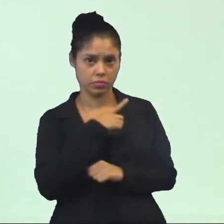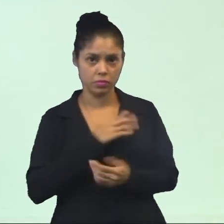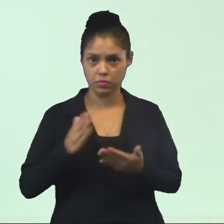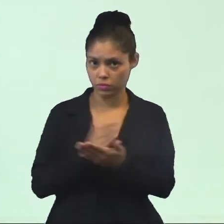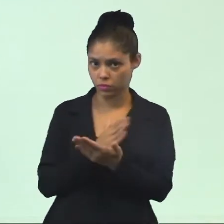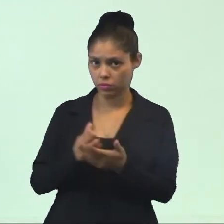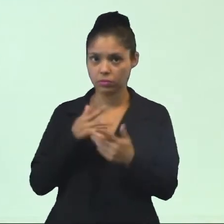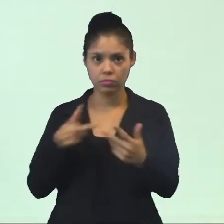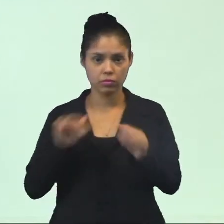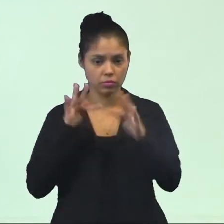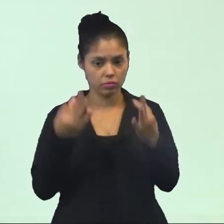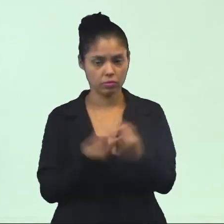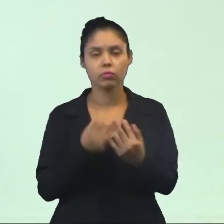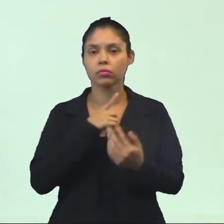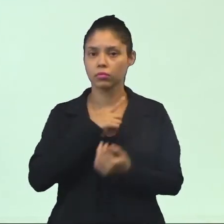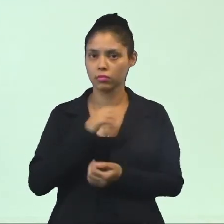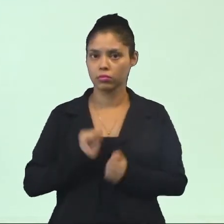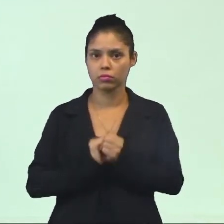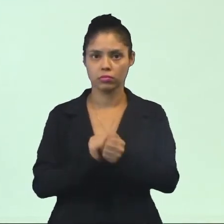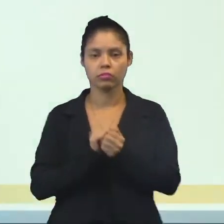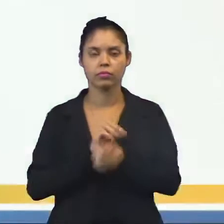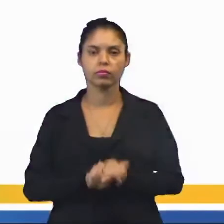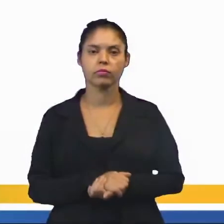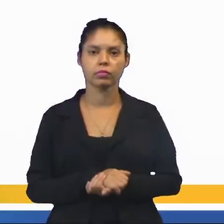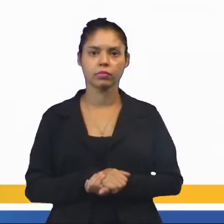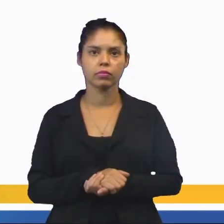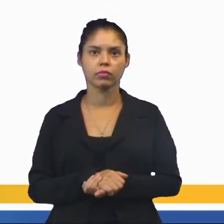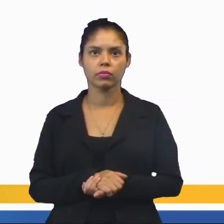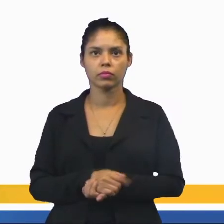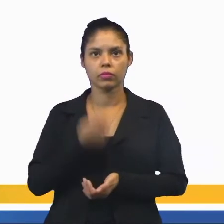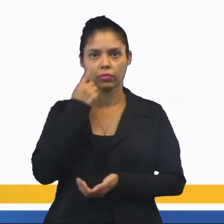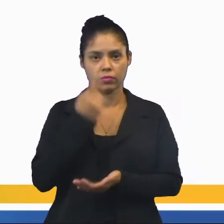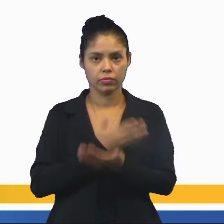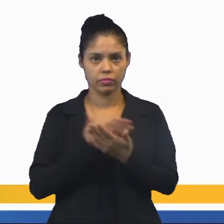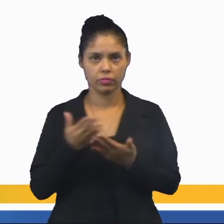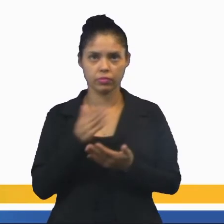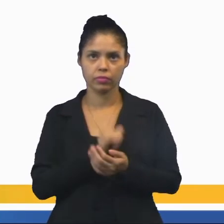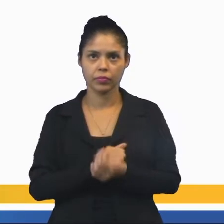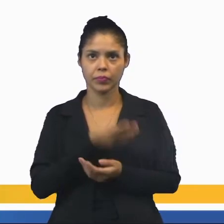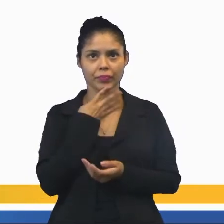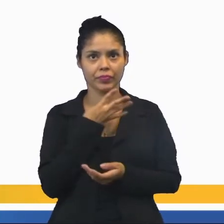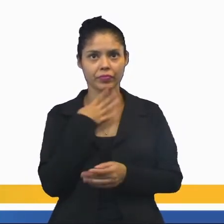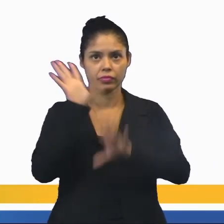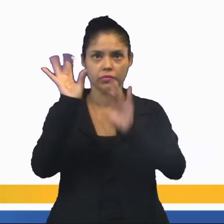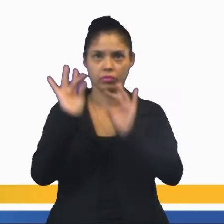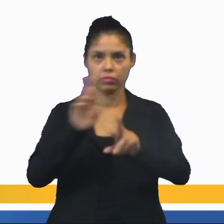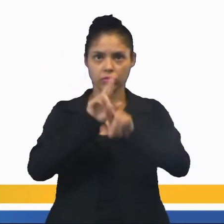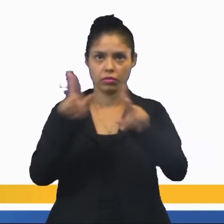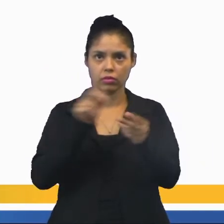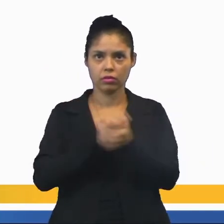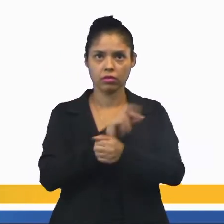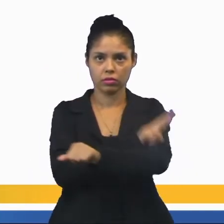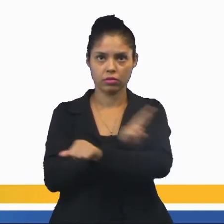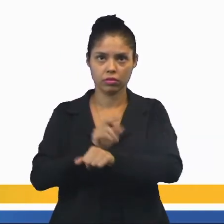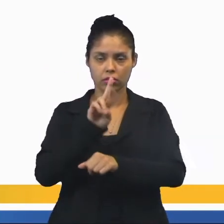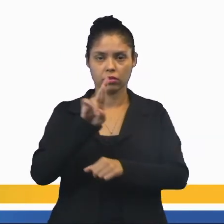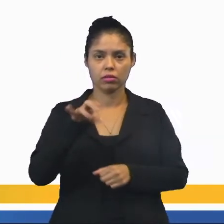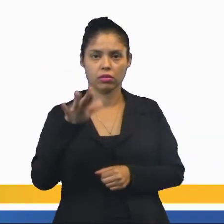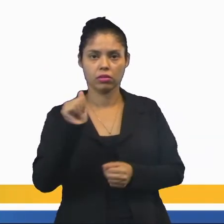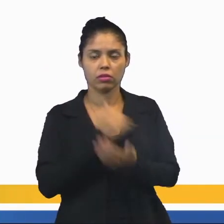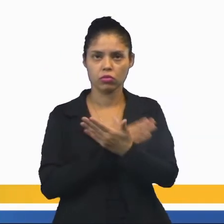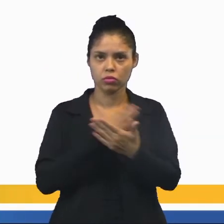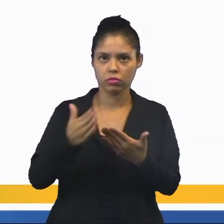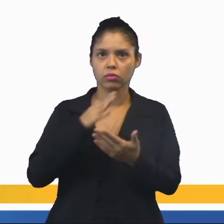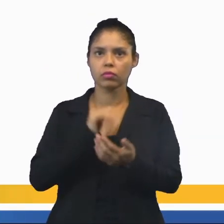família participe dele, ok? Vamos ver as iniciações? Conhecer em cada diferente religião os rituais de iniciação,